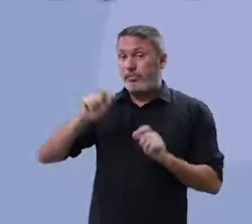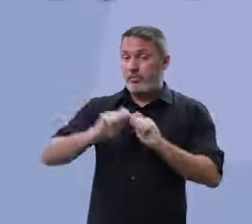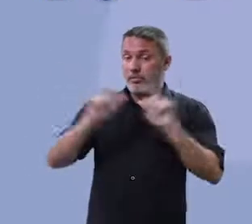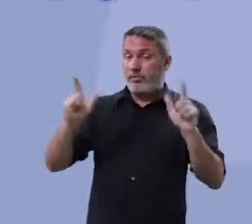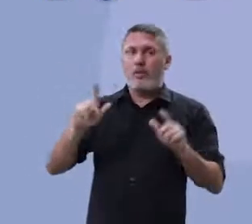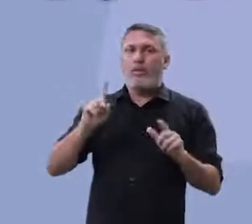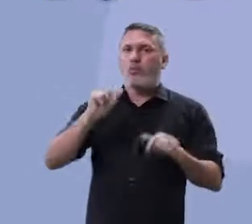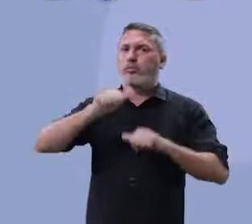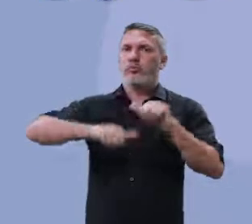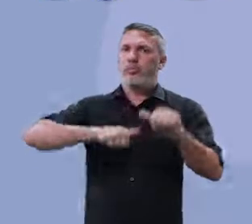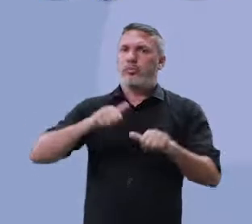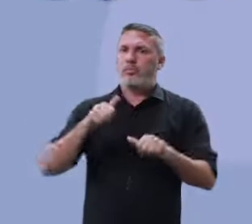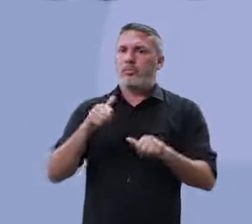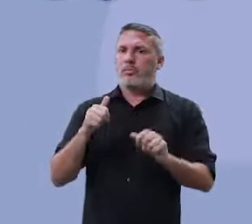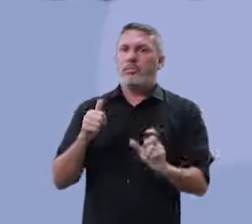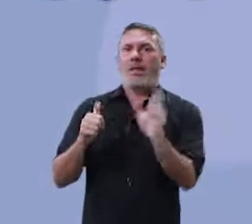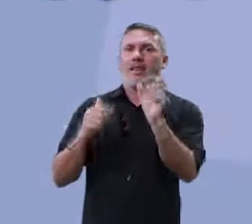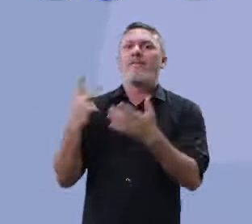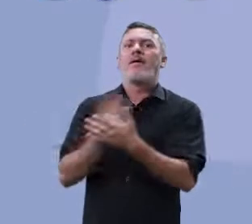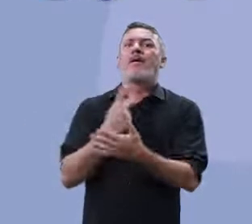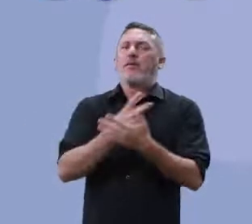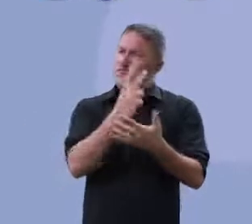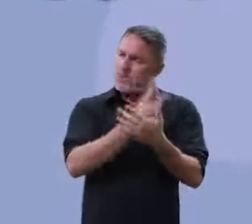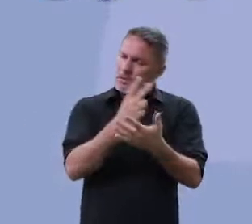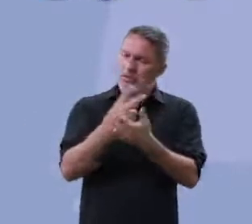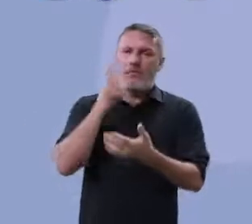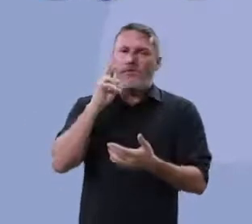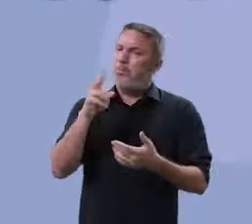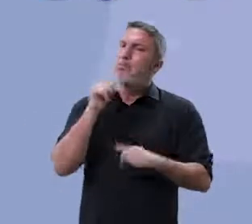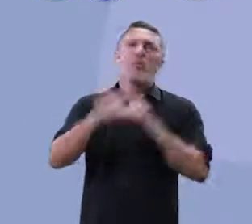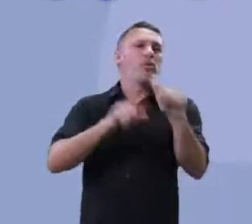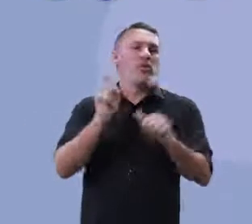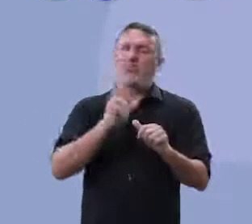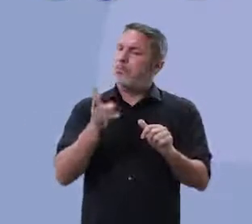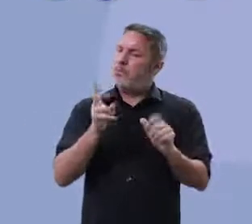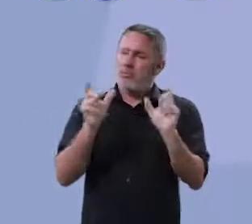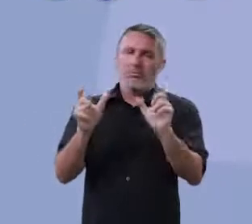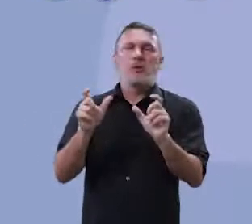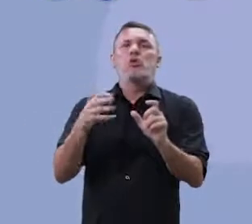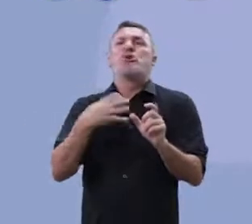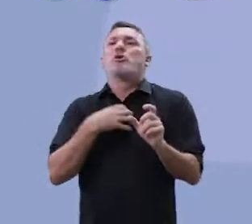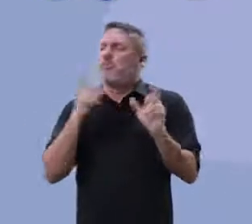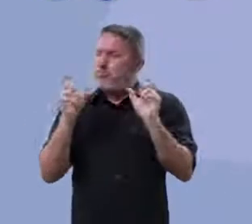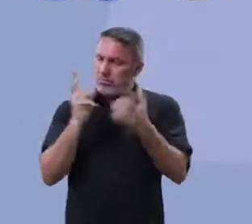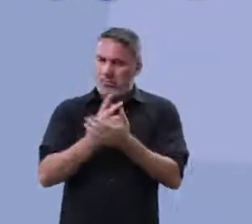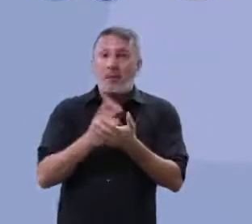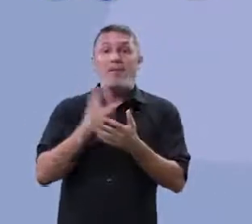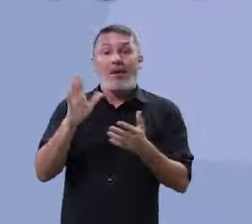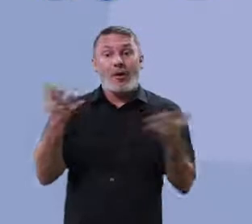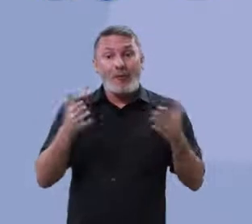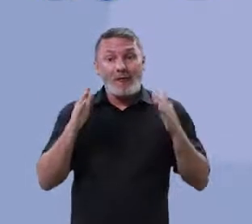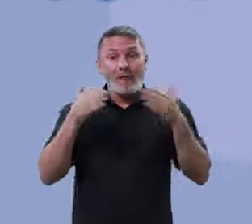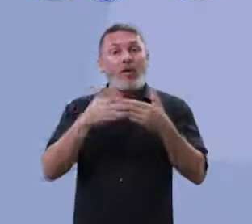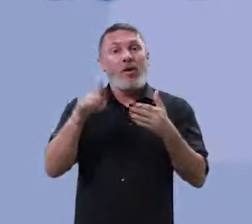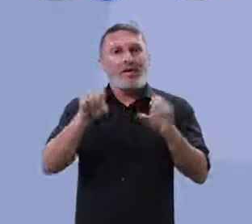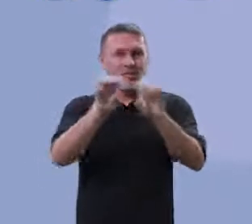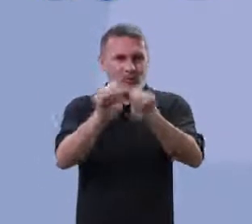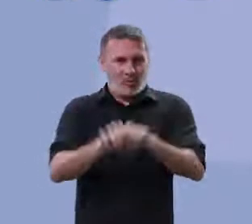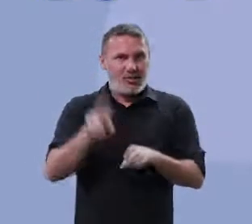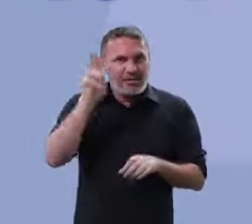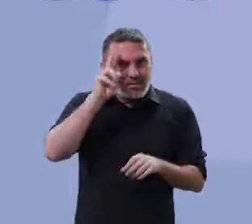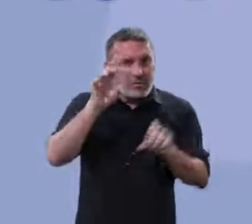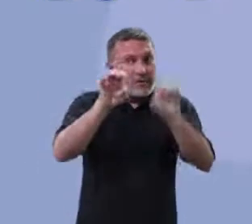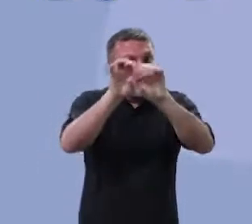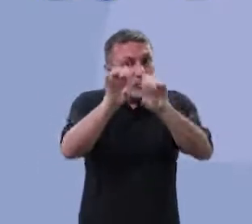mudaram ali, queridos, as palavras que estavam erradas, falta ali em alguns aspectos, nem o sentido. Mas nós estamos trabalhando a